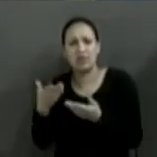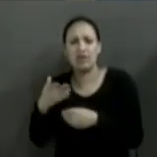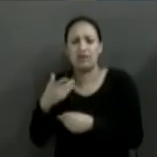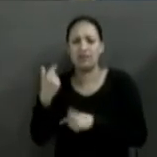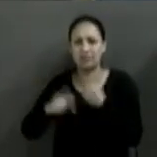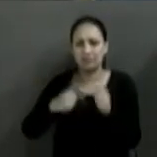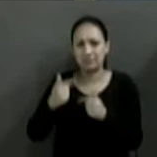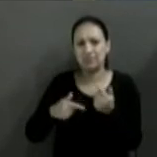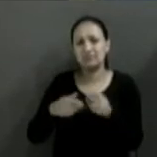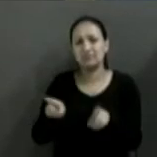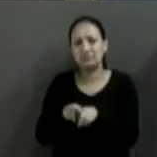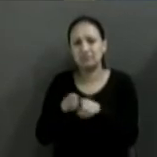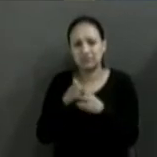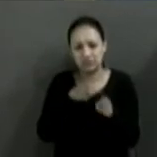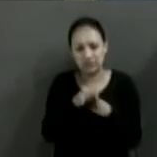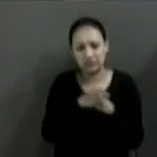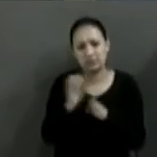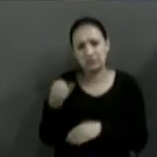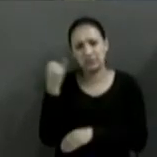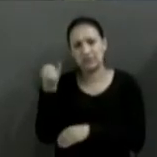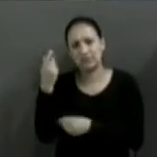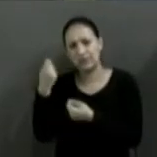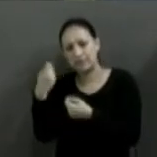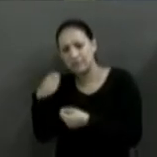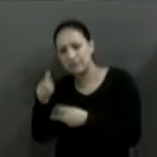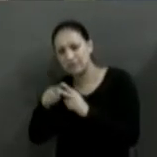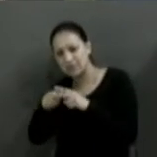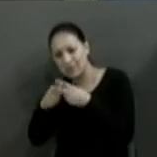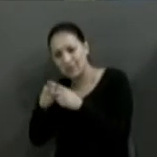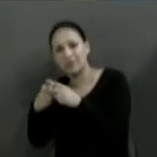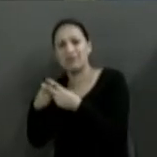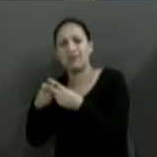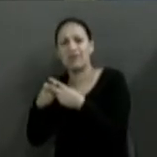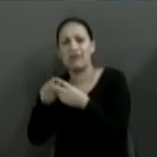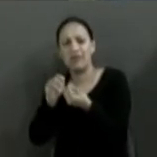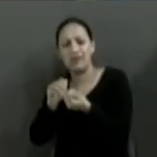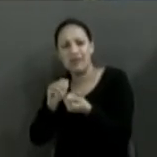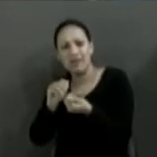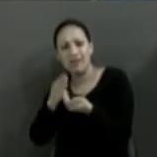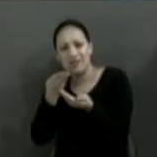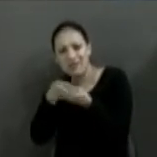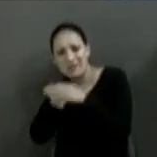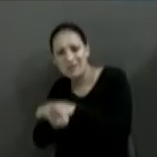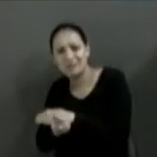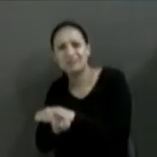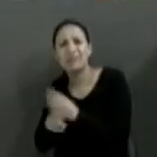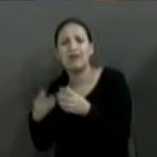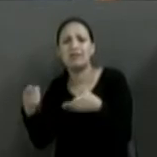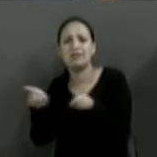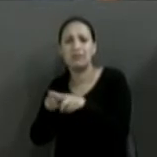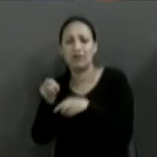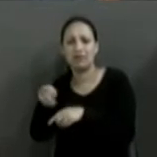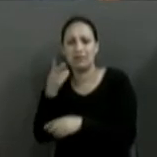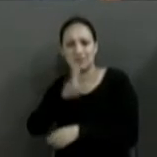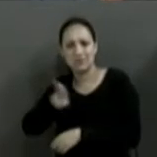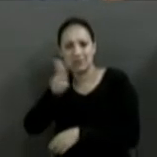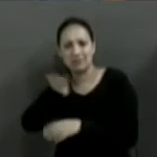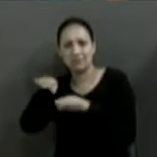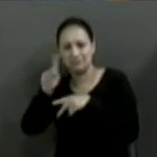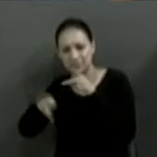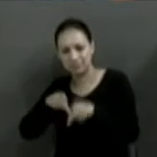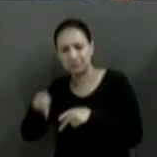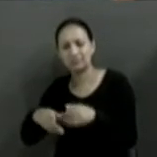conselhos importantes que precisamos ajustar e colocar para que a sociedade participe, fiscalize e conduza também o município. Obrigado, candidato.